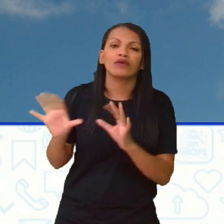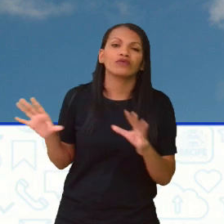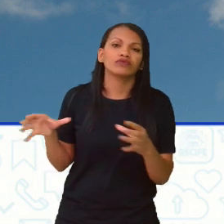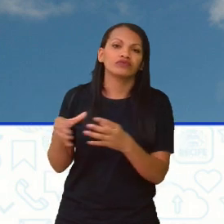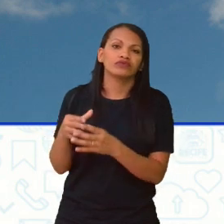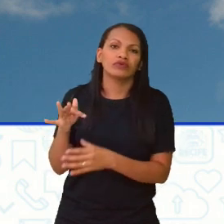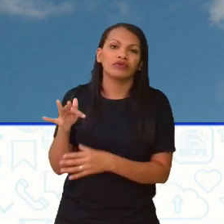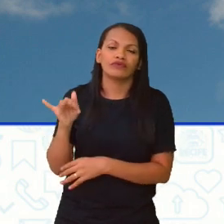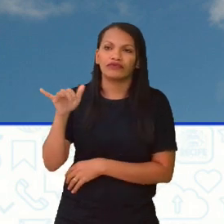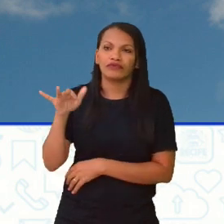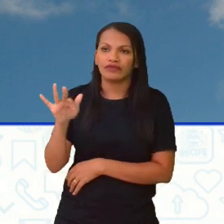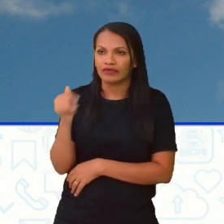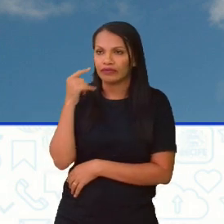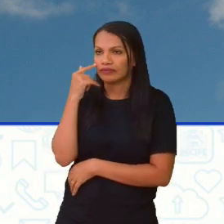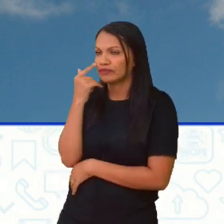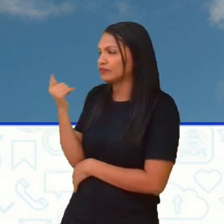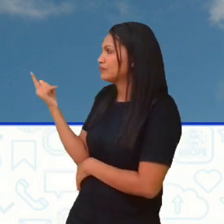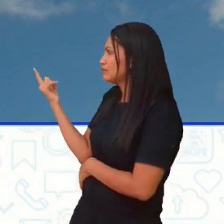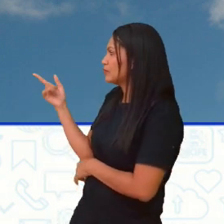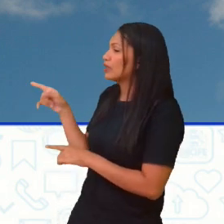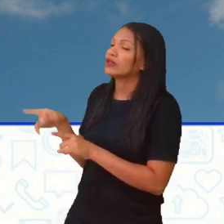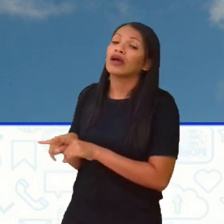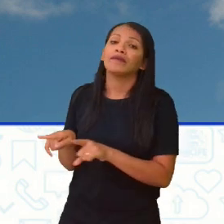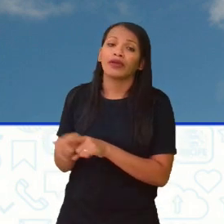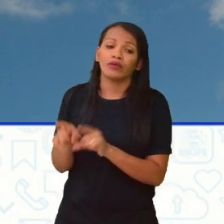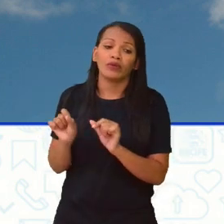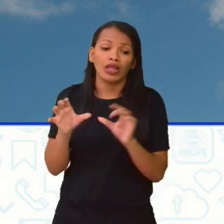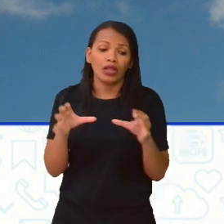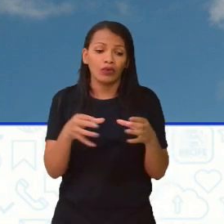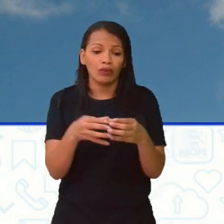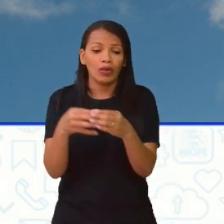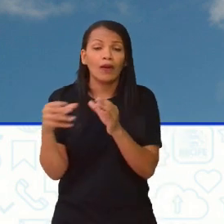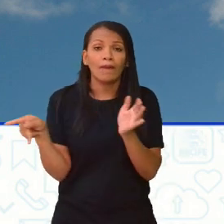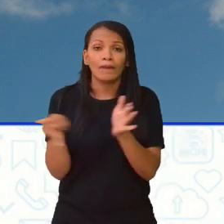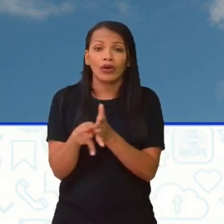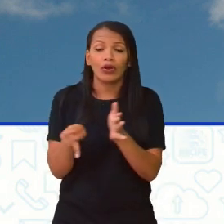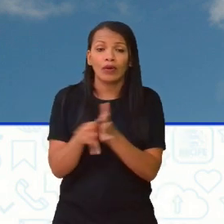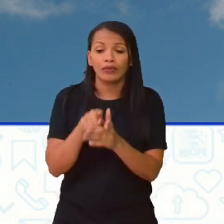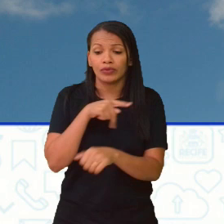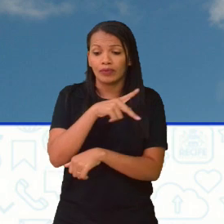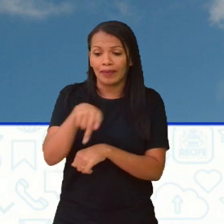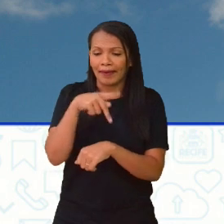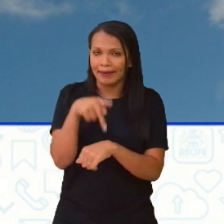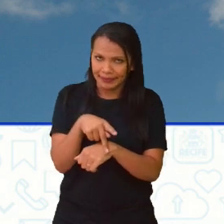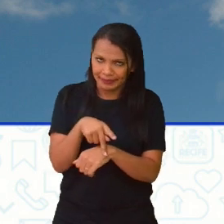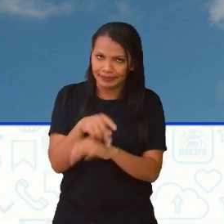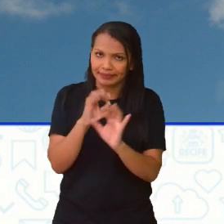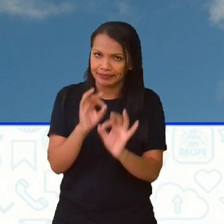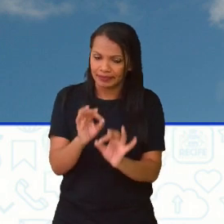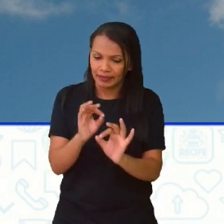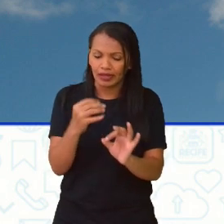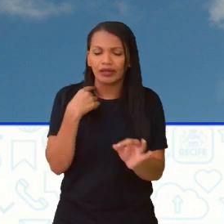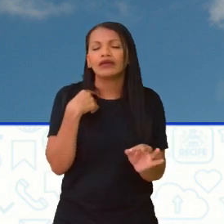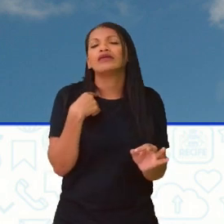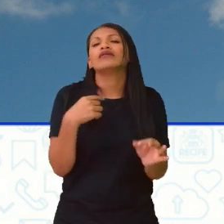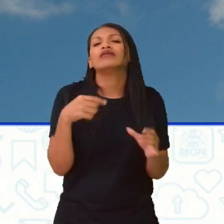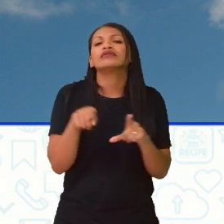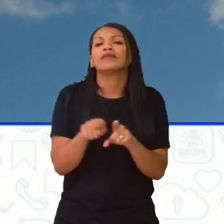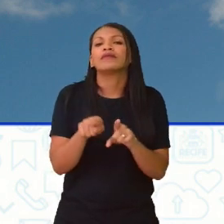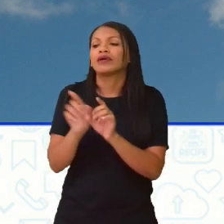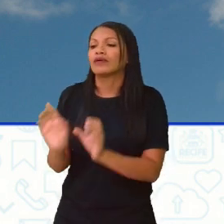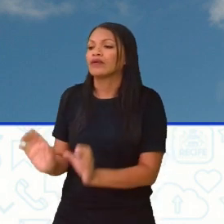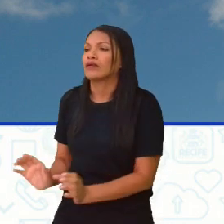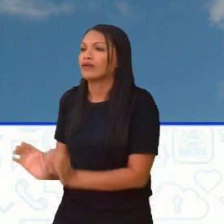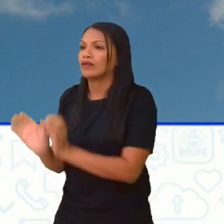Mundial Interclubes. Então, é clubes de determinado país, né? Não é uma seleção. Tá certo? A gente tem a Copa do